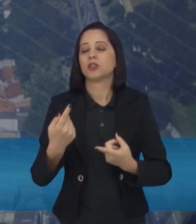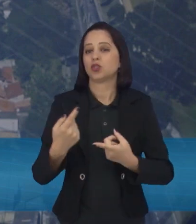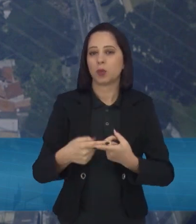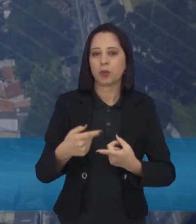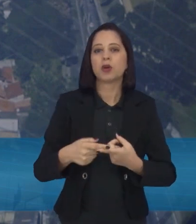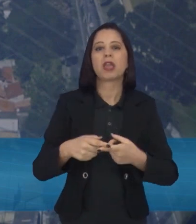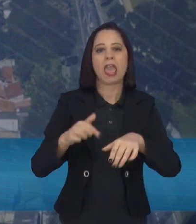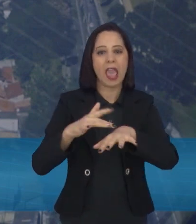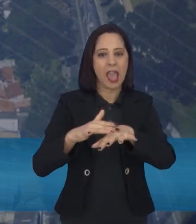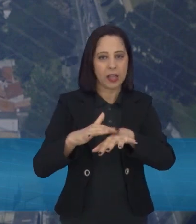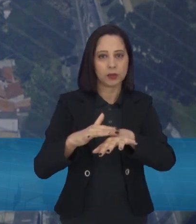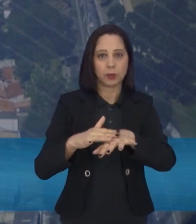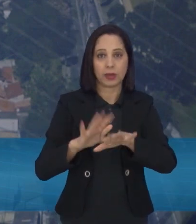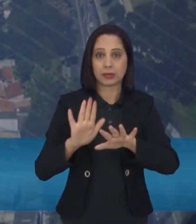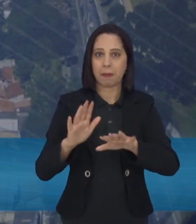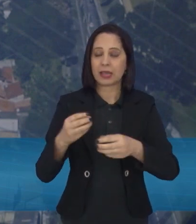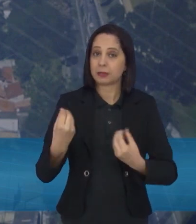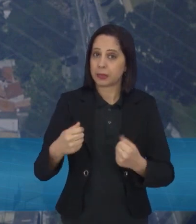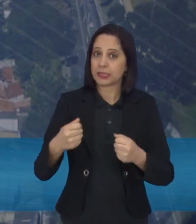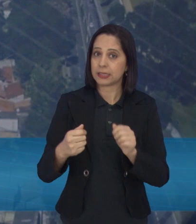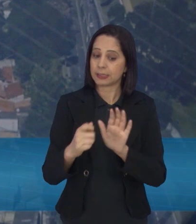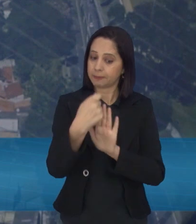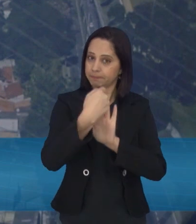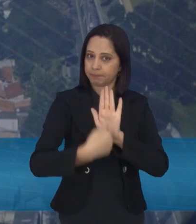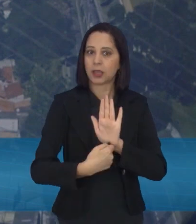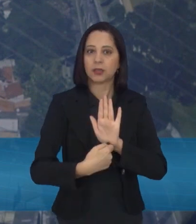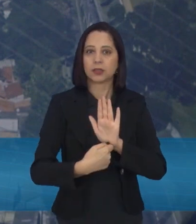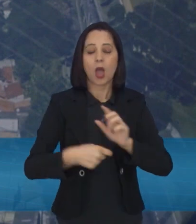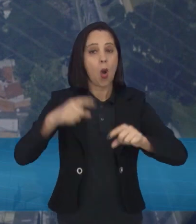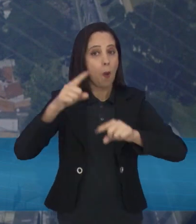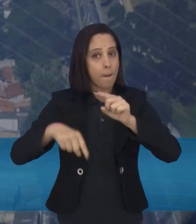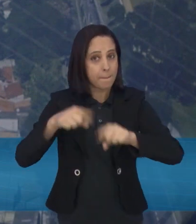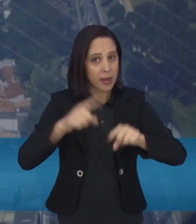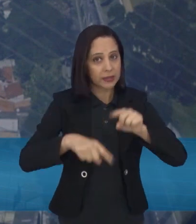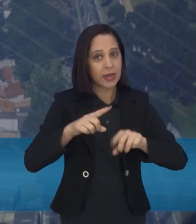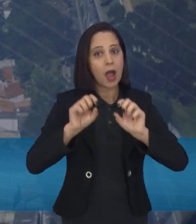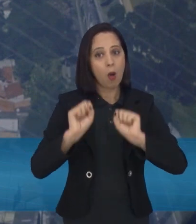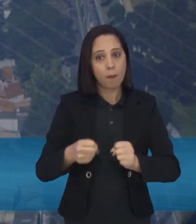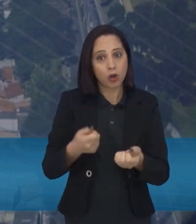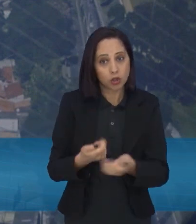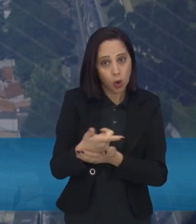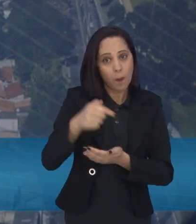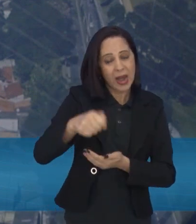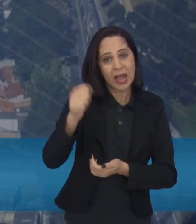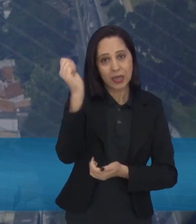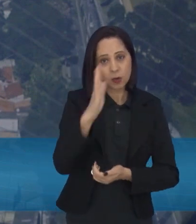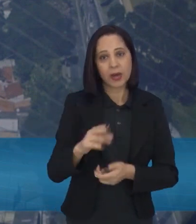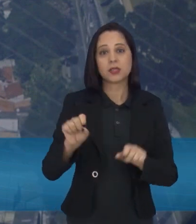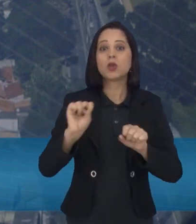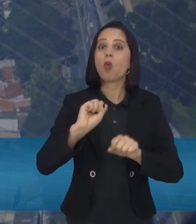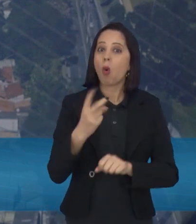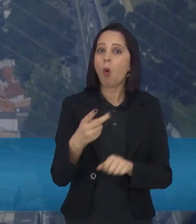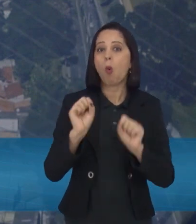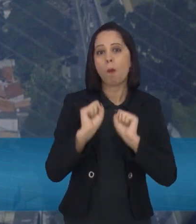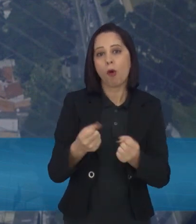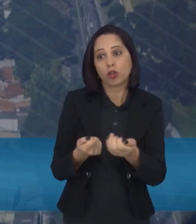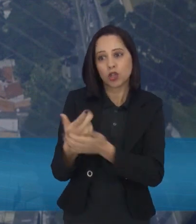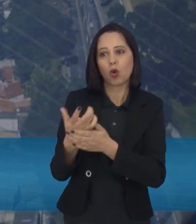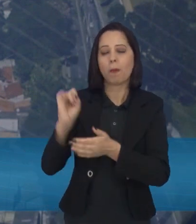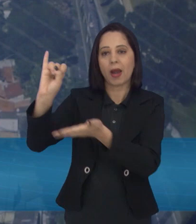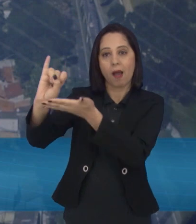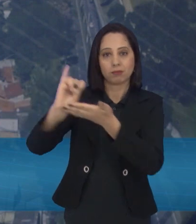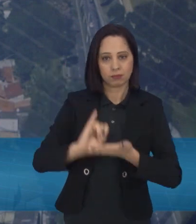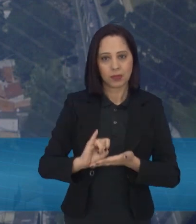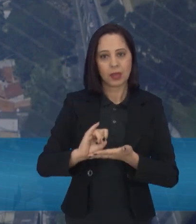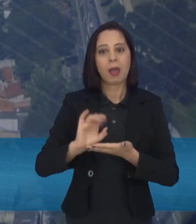indicados pela medicina. Os produtos poderão ser nacionais ou importados e precisarão estar